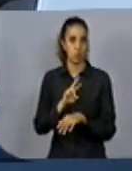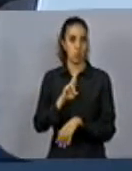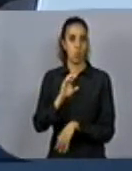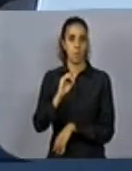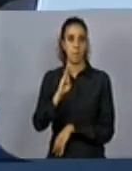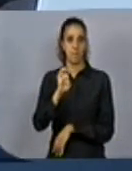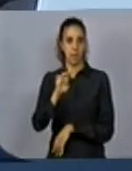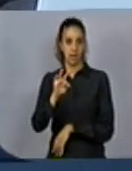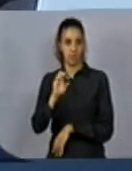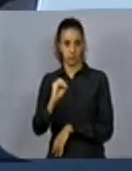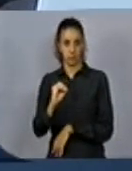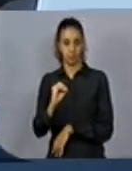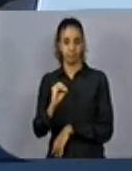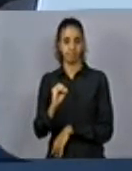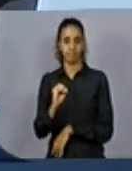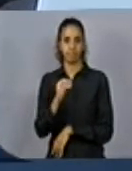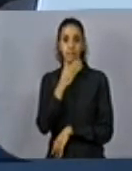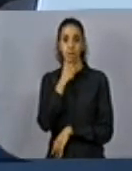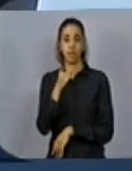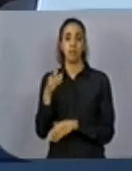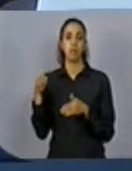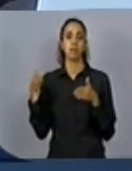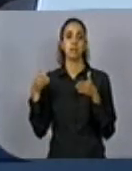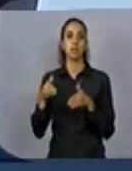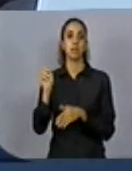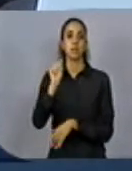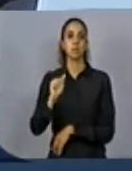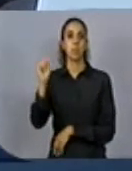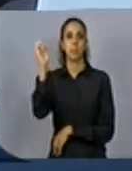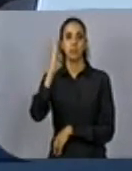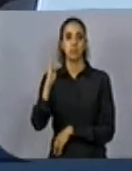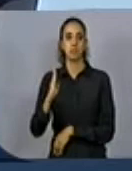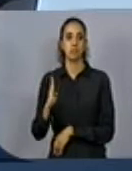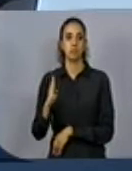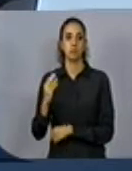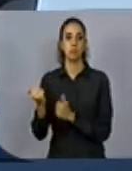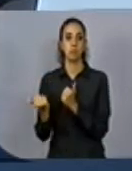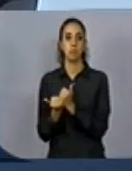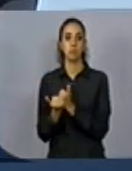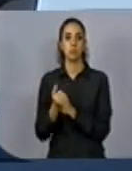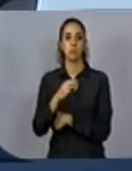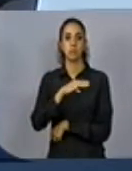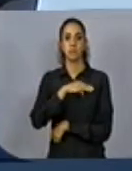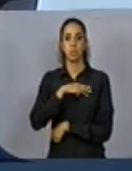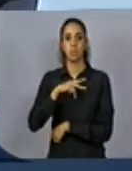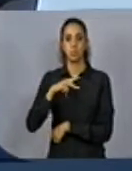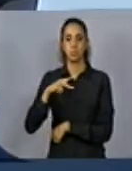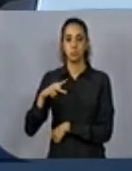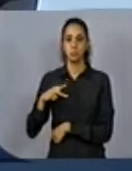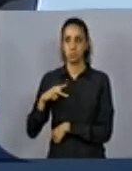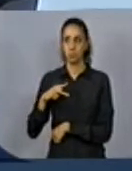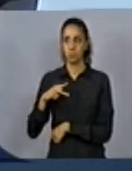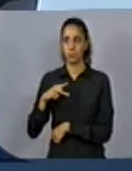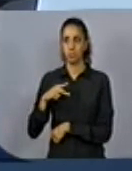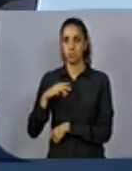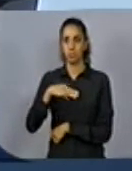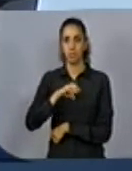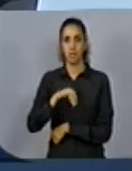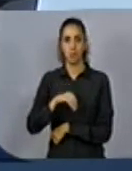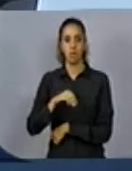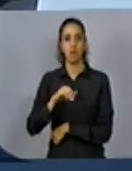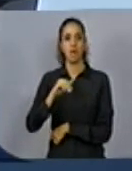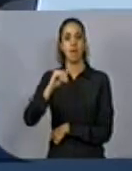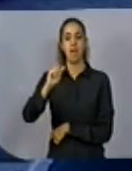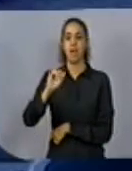Varjabedian, da Associação Brasileira dos Membros do Ministério Público do Meio Ambiente, Abrampa.